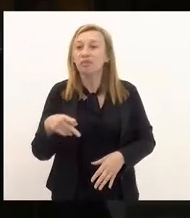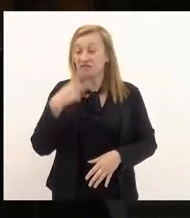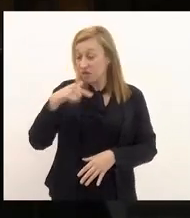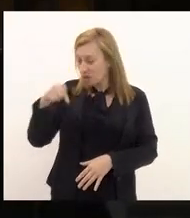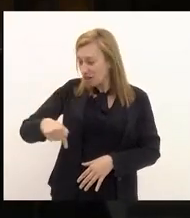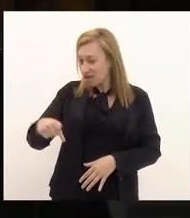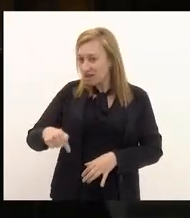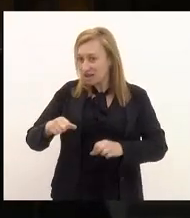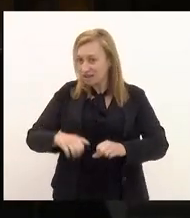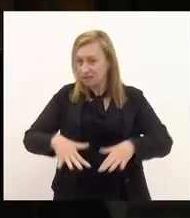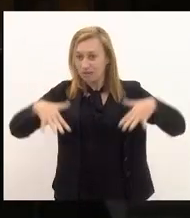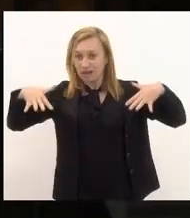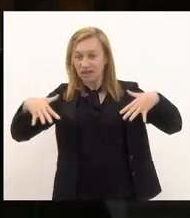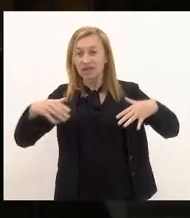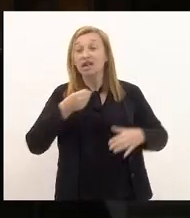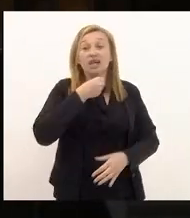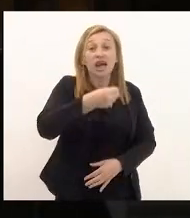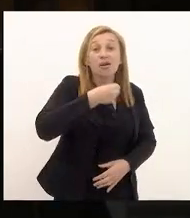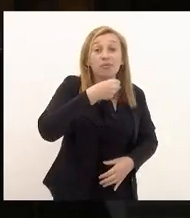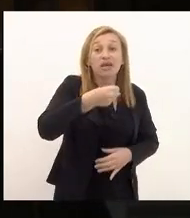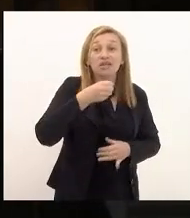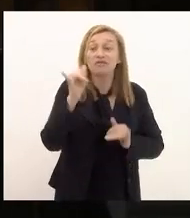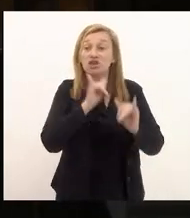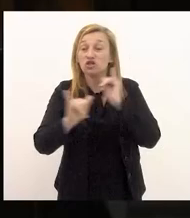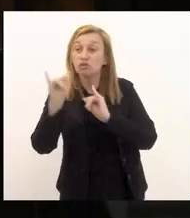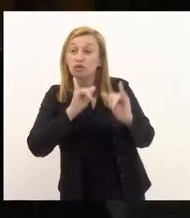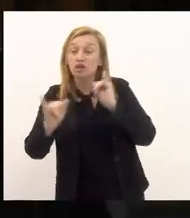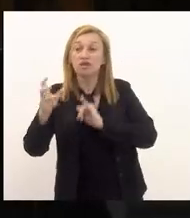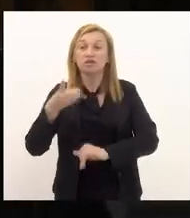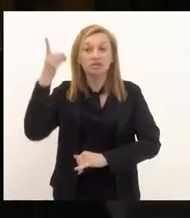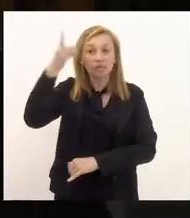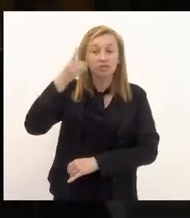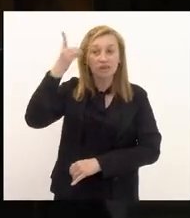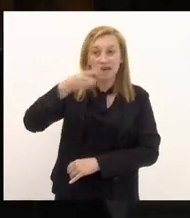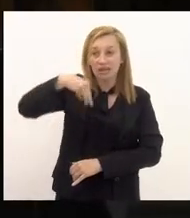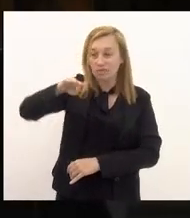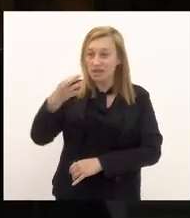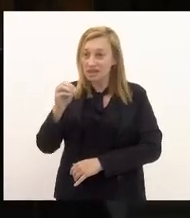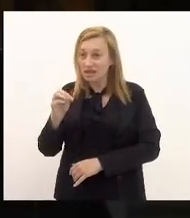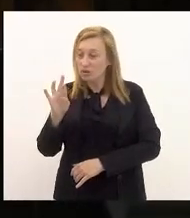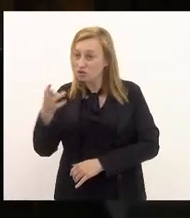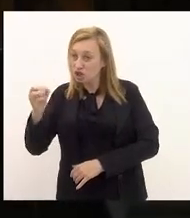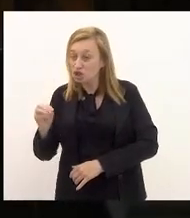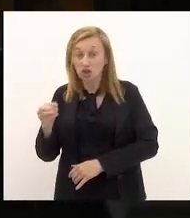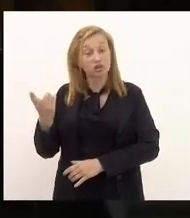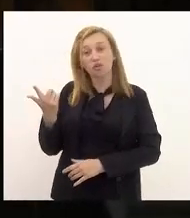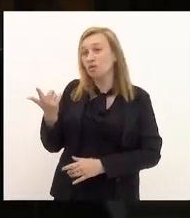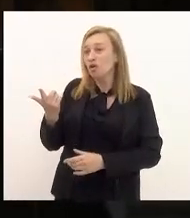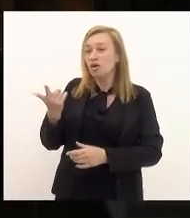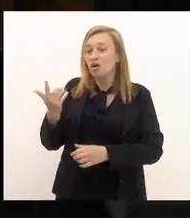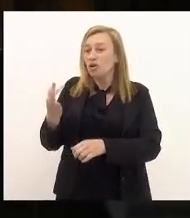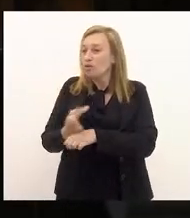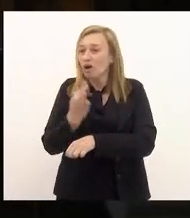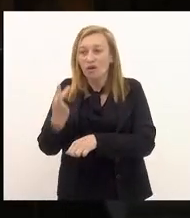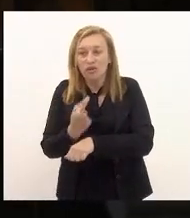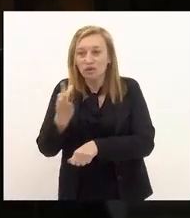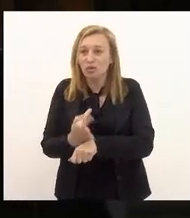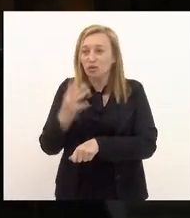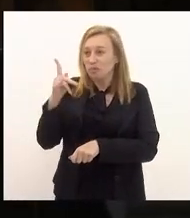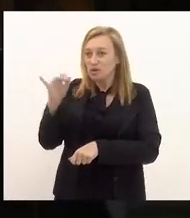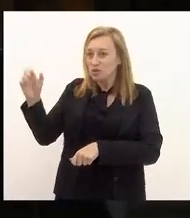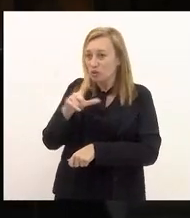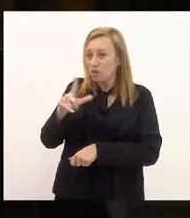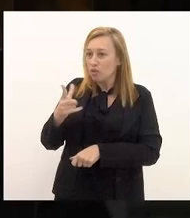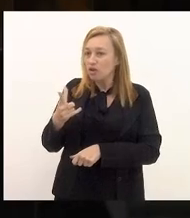que a imprensa vem divulgando que o deputado Marcelo Freixo que não aguentou o pessoal lucrou alguns milhões de